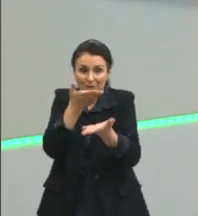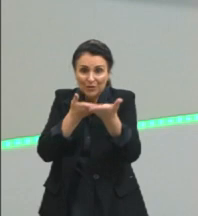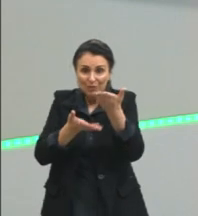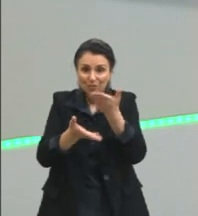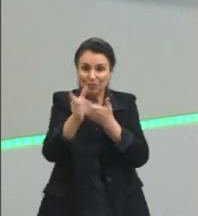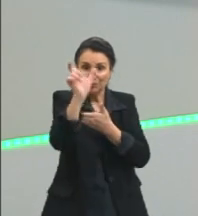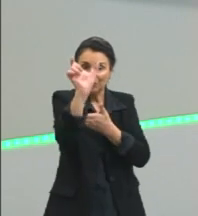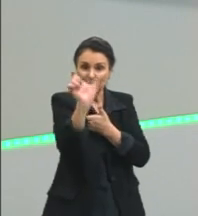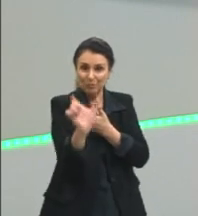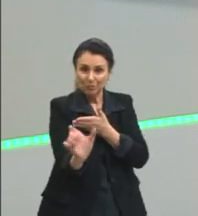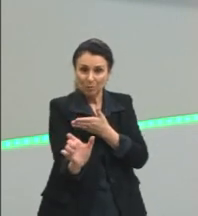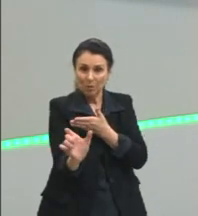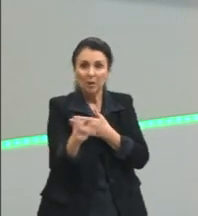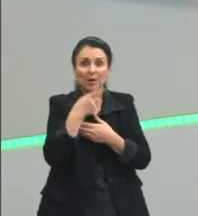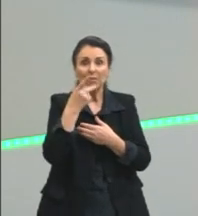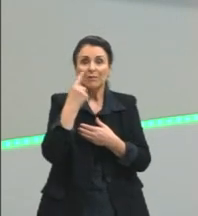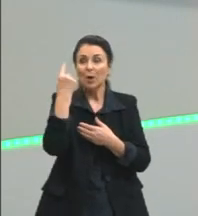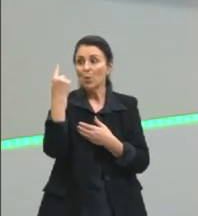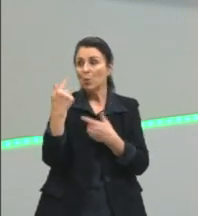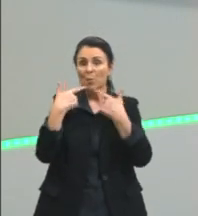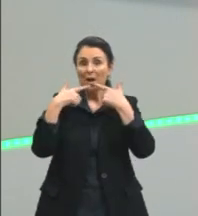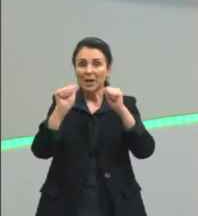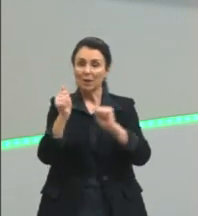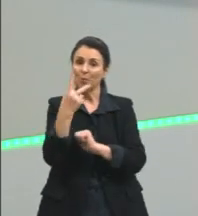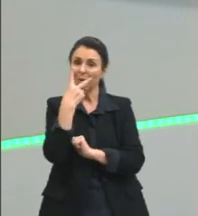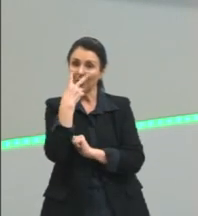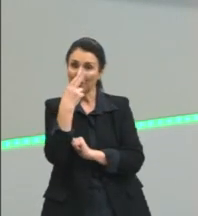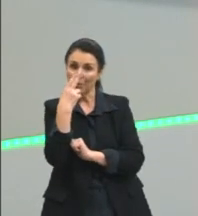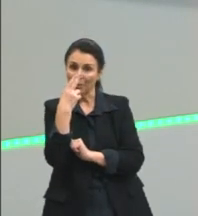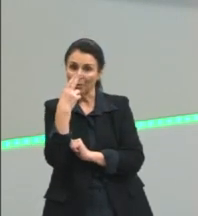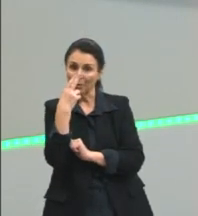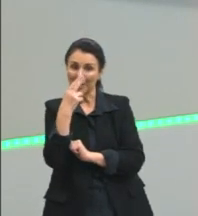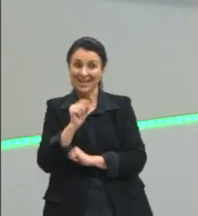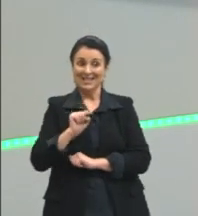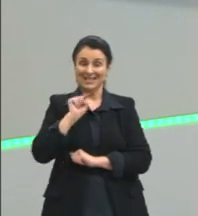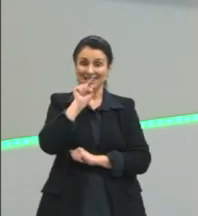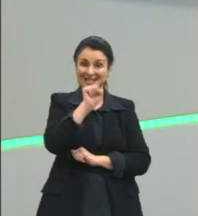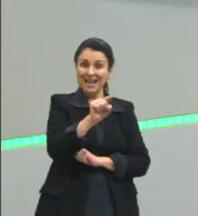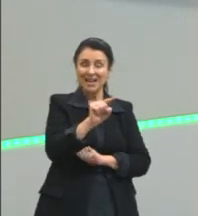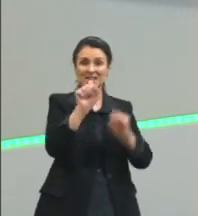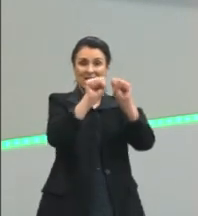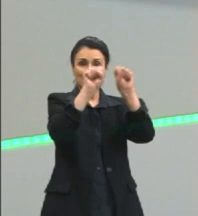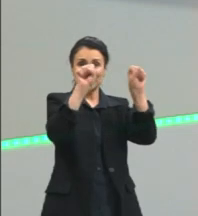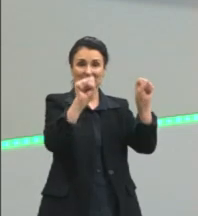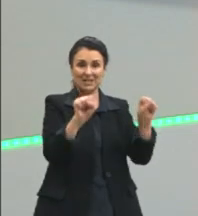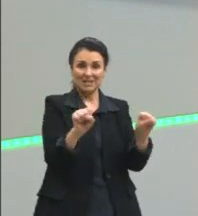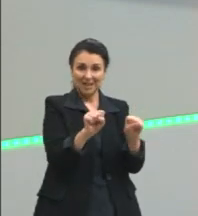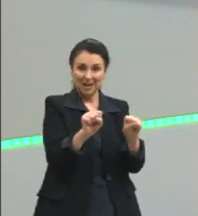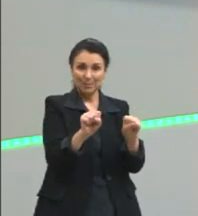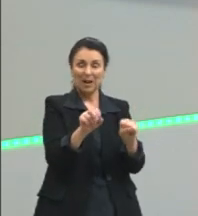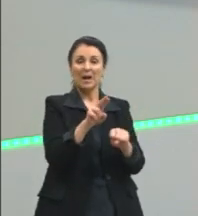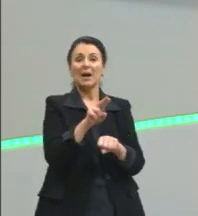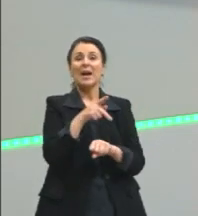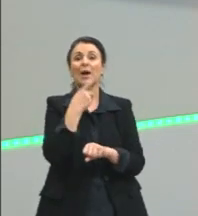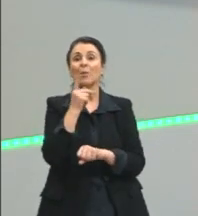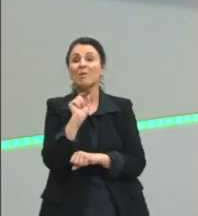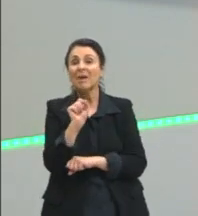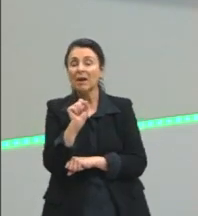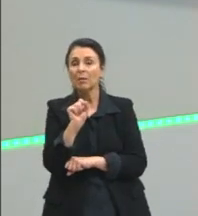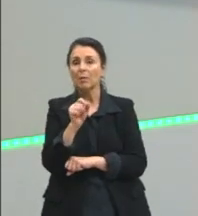falam aquela determinada língua. E esse sistema a gente vai chamar, por exemplo, de língua portuguesa,